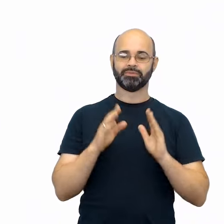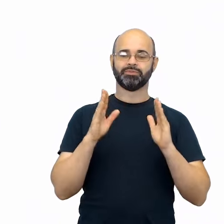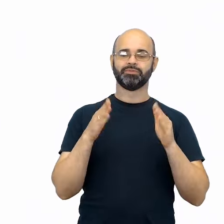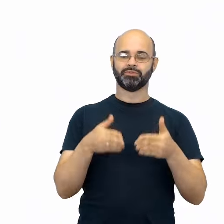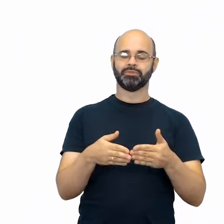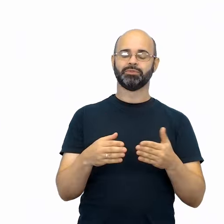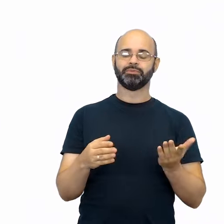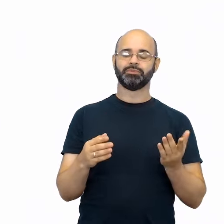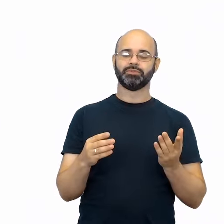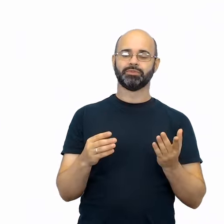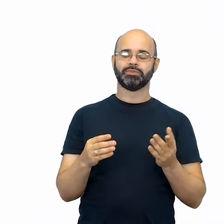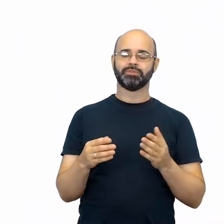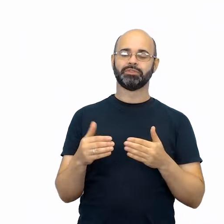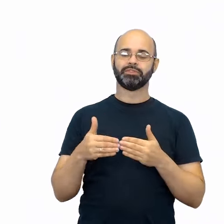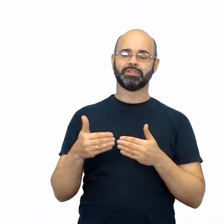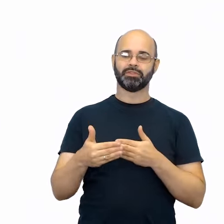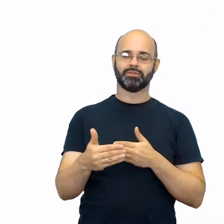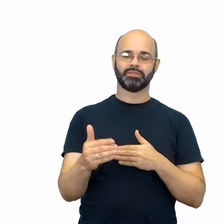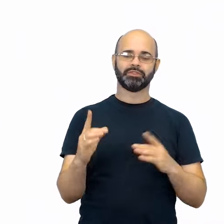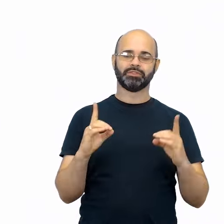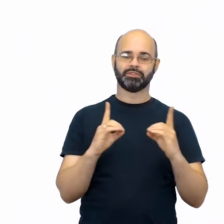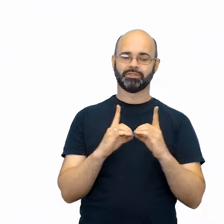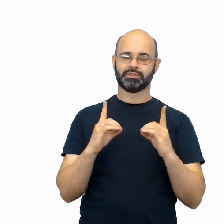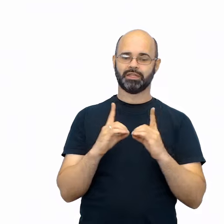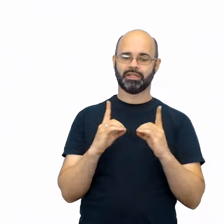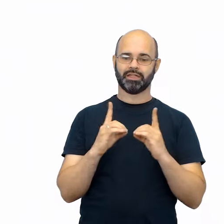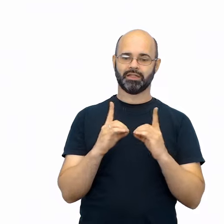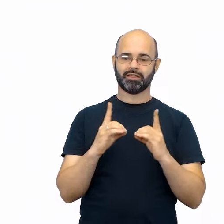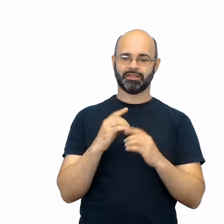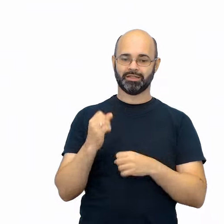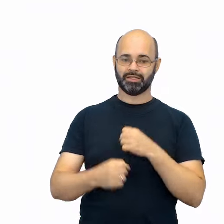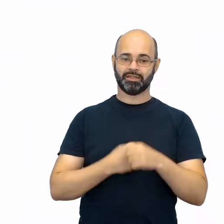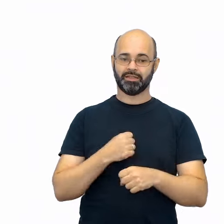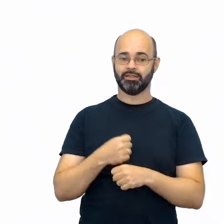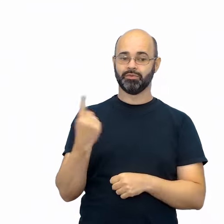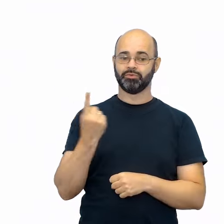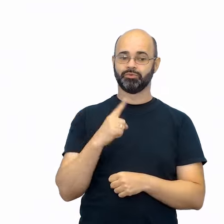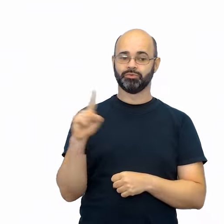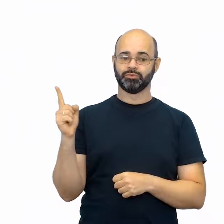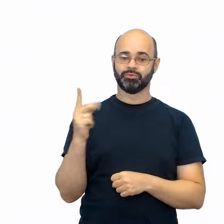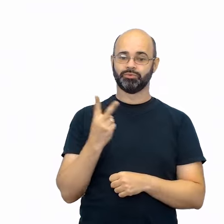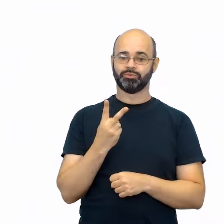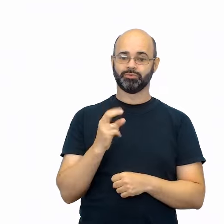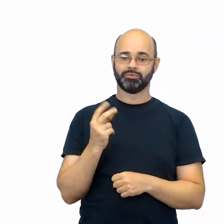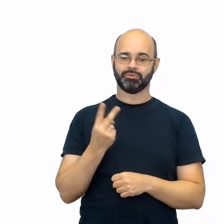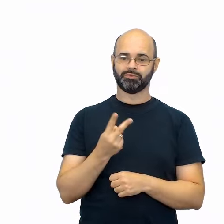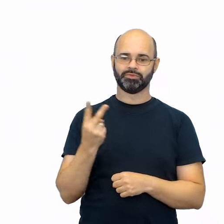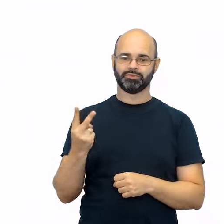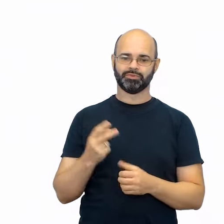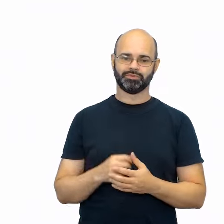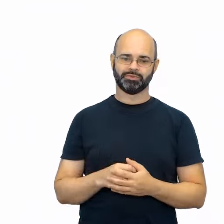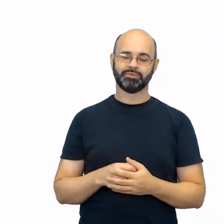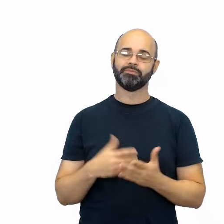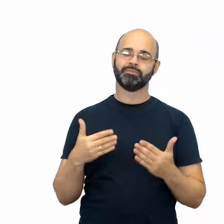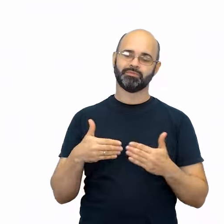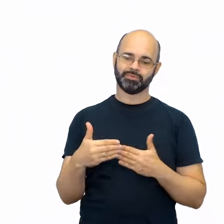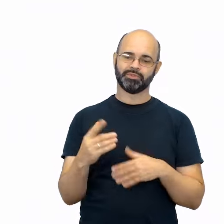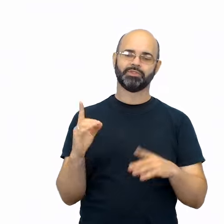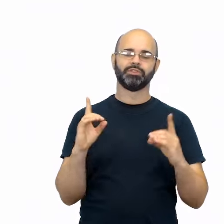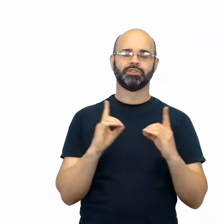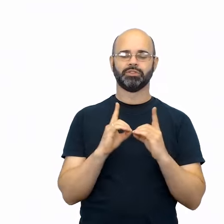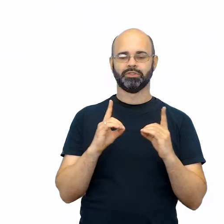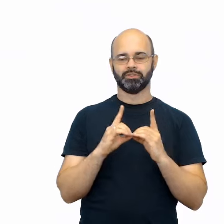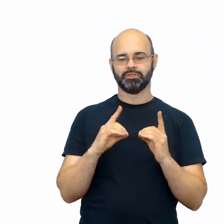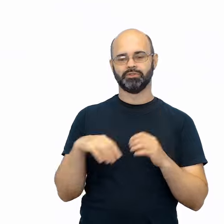didática do ano, de 2022, e a sequência didática 9. Daqui a uma